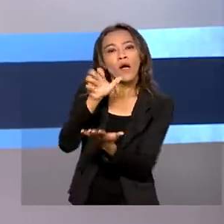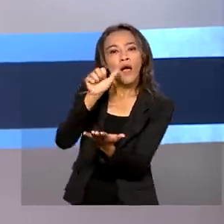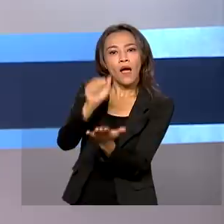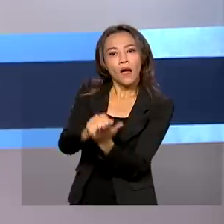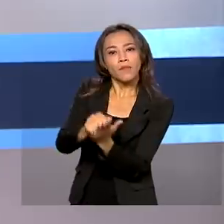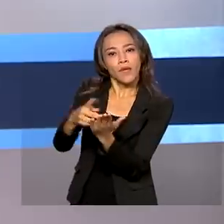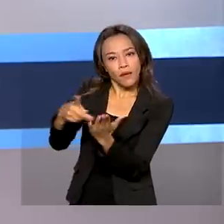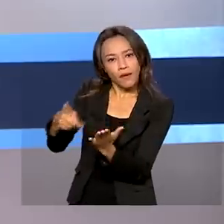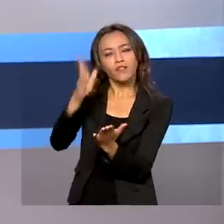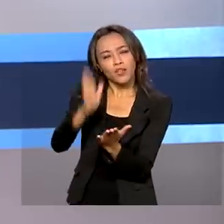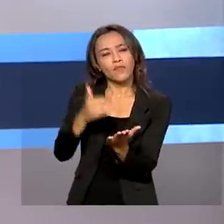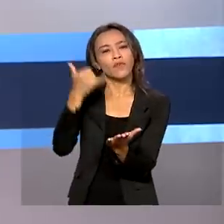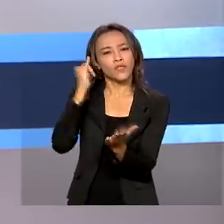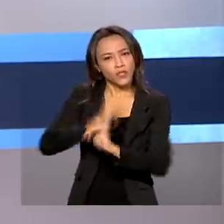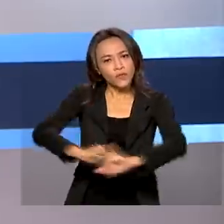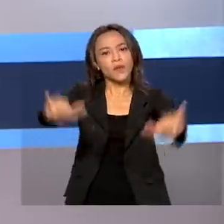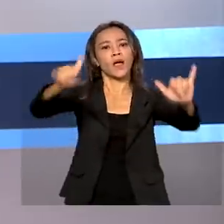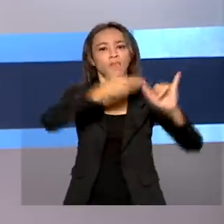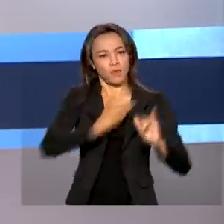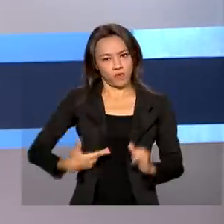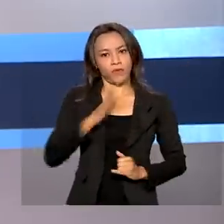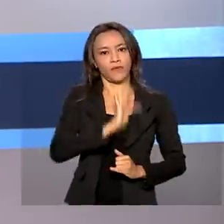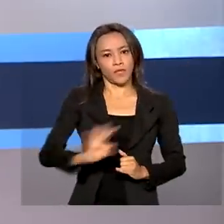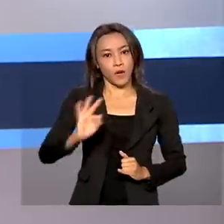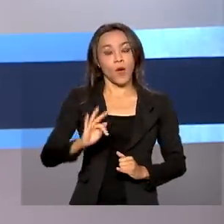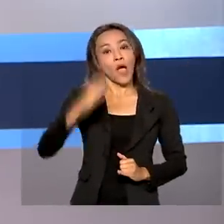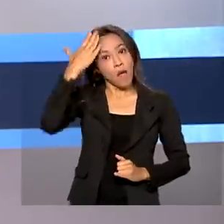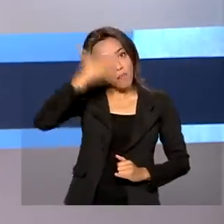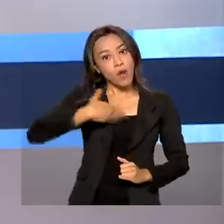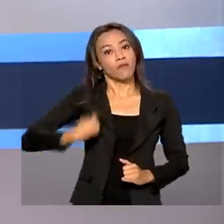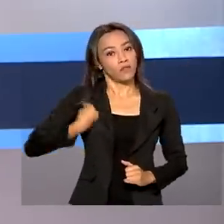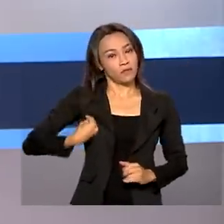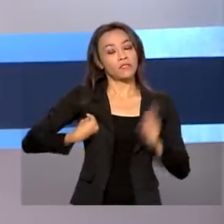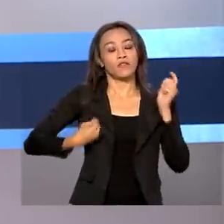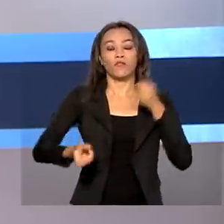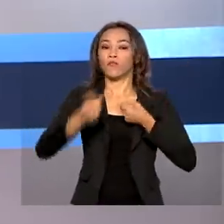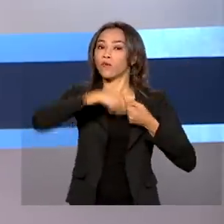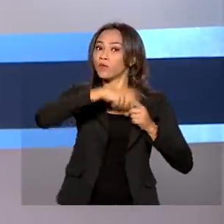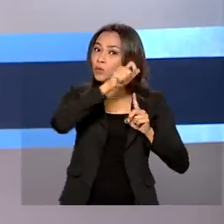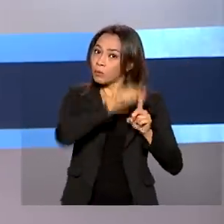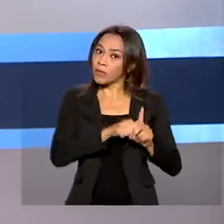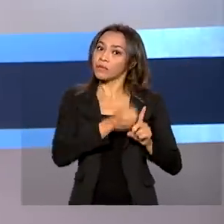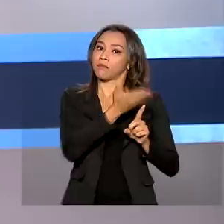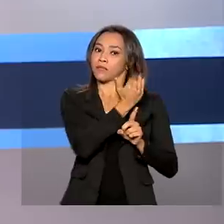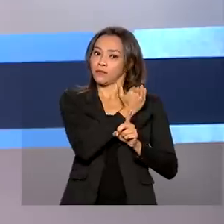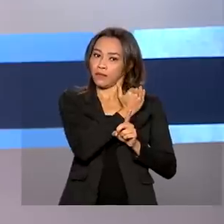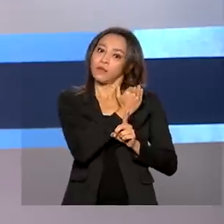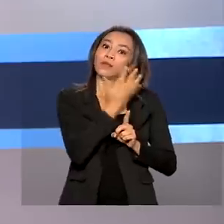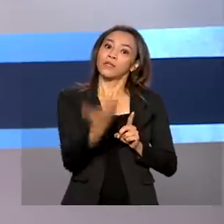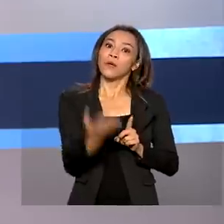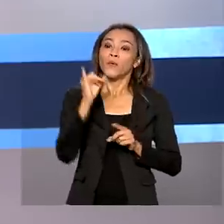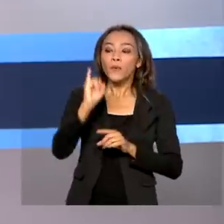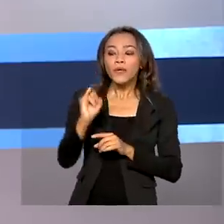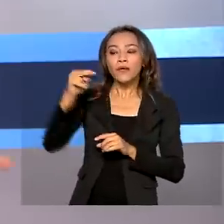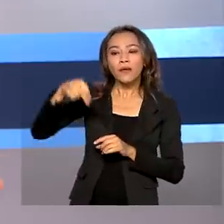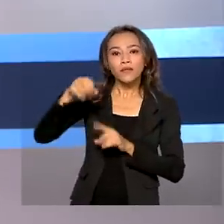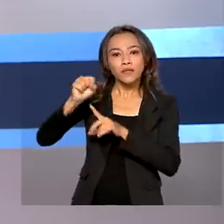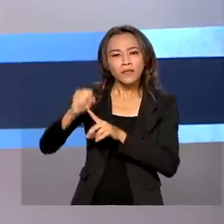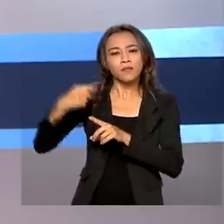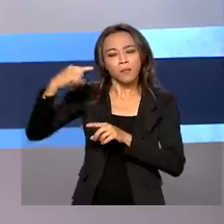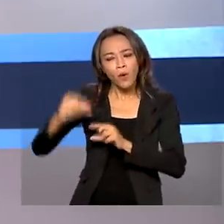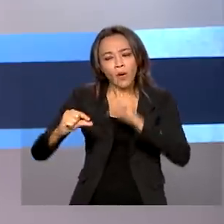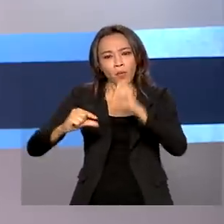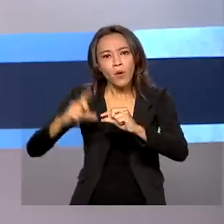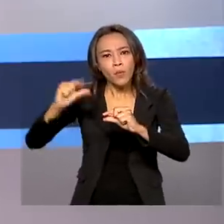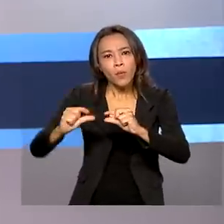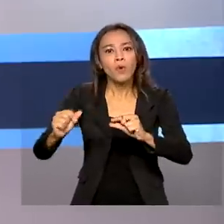publicada no Diário Oficial da União. A prova de vida voltou a ser obrigatória no mês passado. O INSS vem implantando gradualmente a